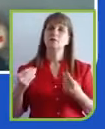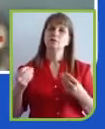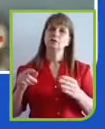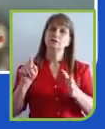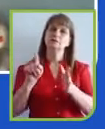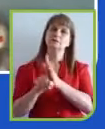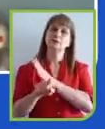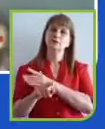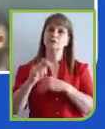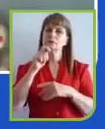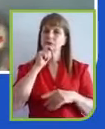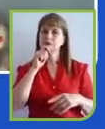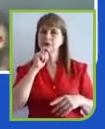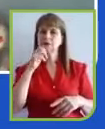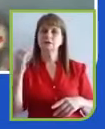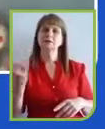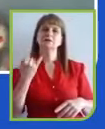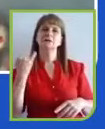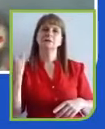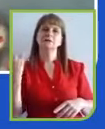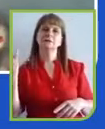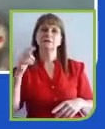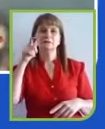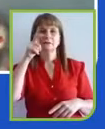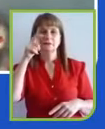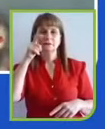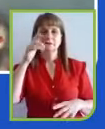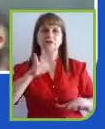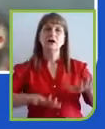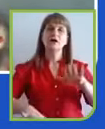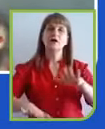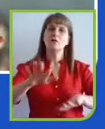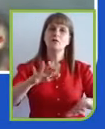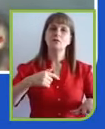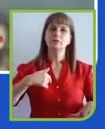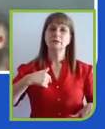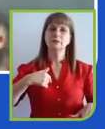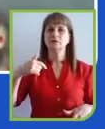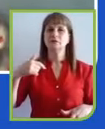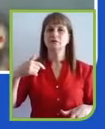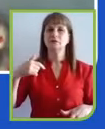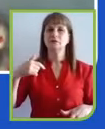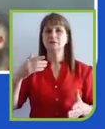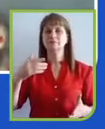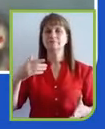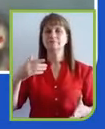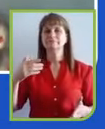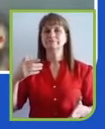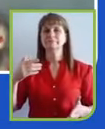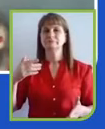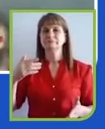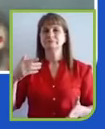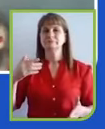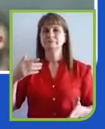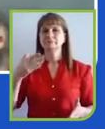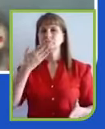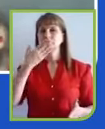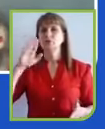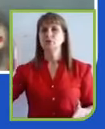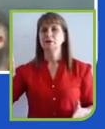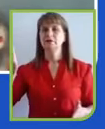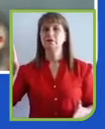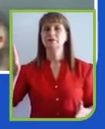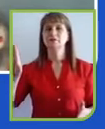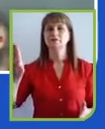interessantes, algumas eu me comprometo com quem está nos assistindo a responder. Aqui elas são mais